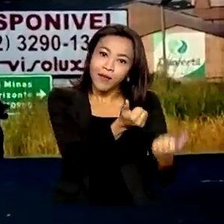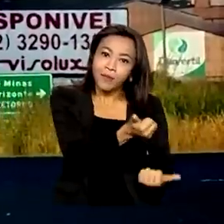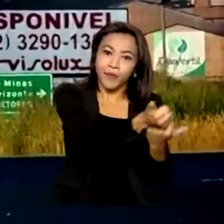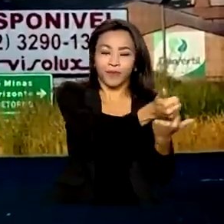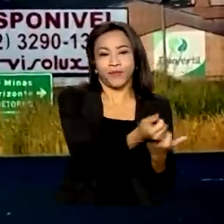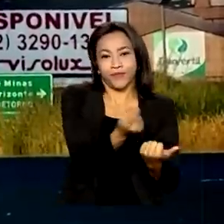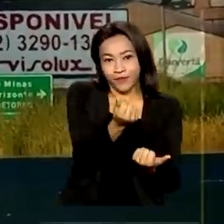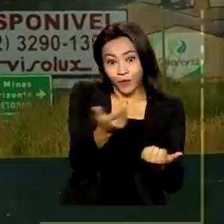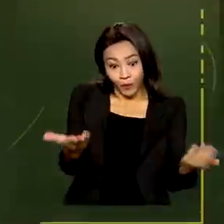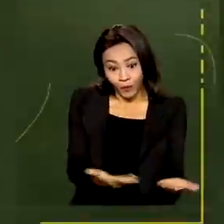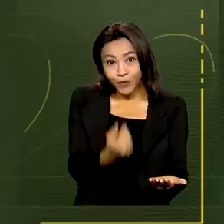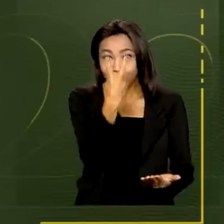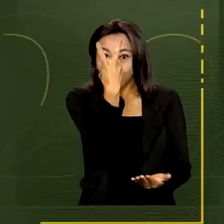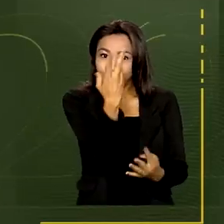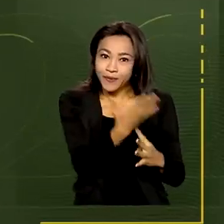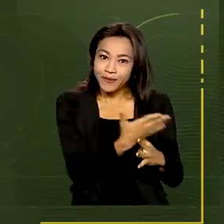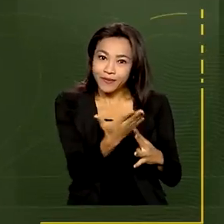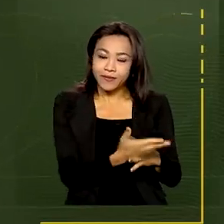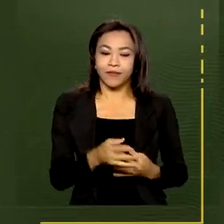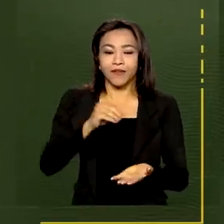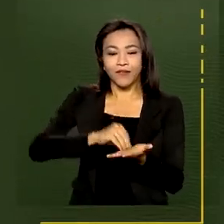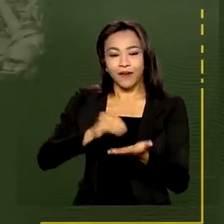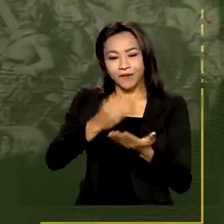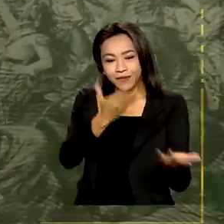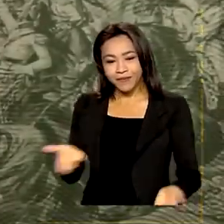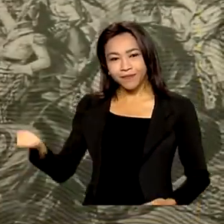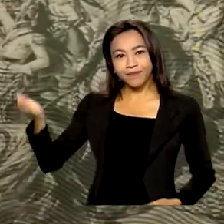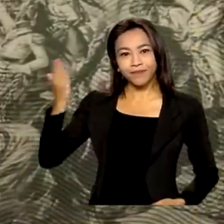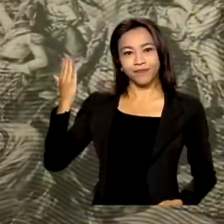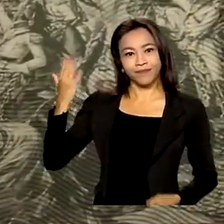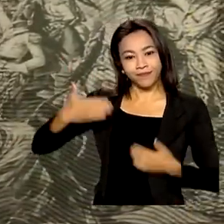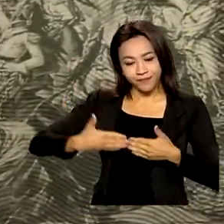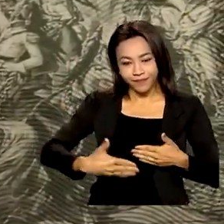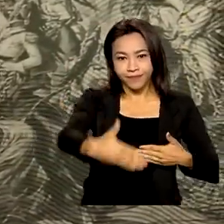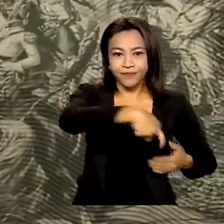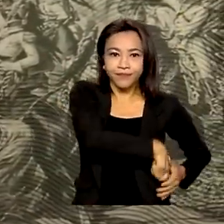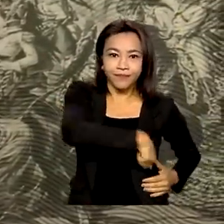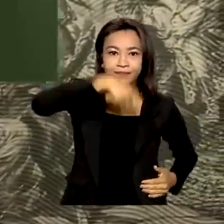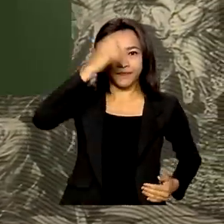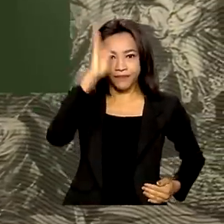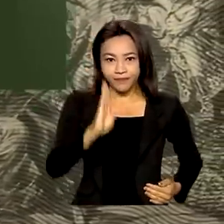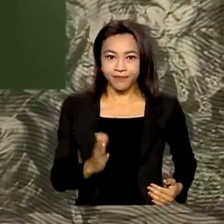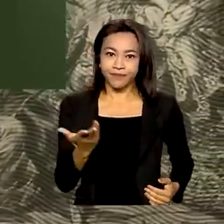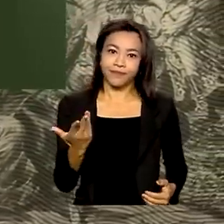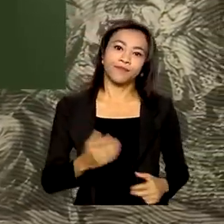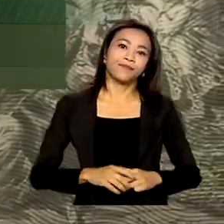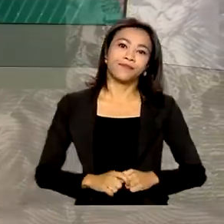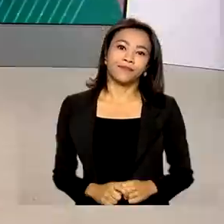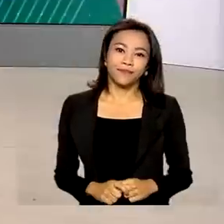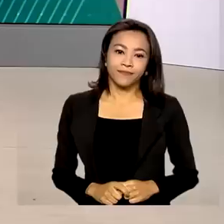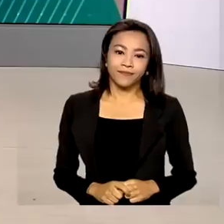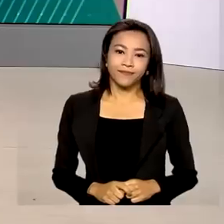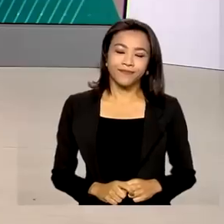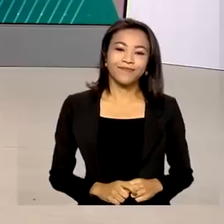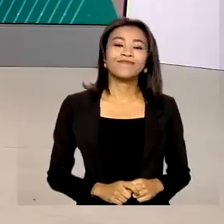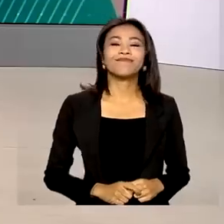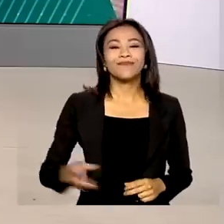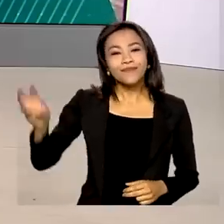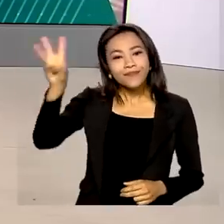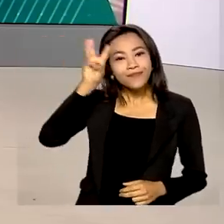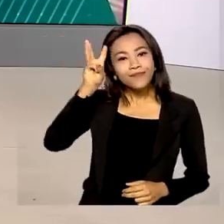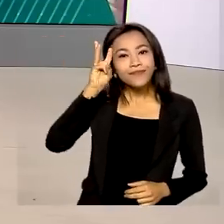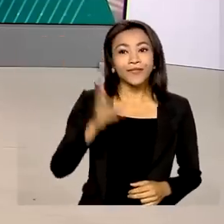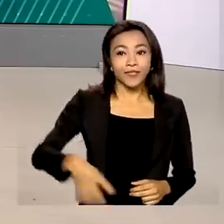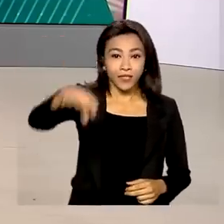parcelas. E faltam 29 dias para o bicentenário da independência do Brasil. Terça